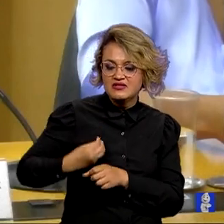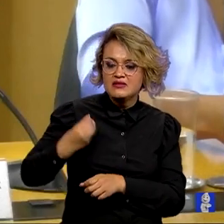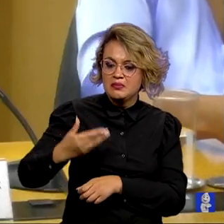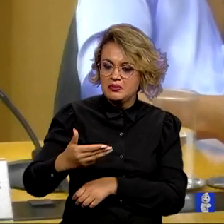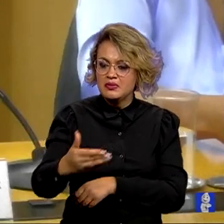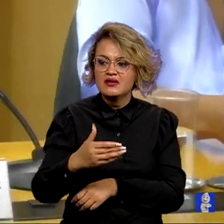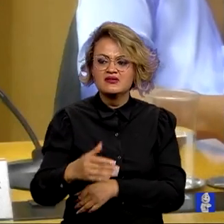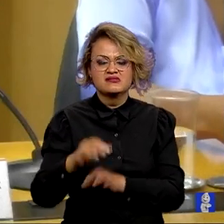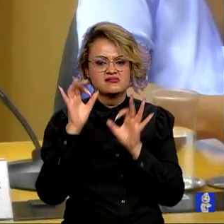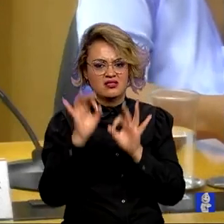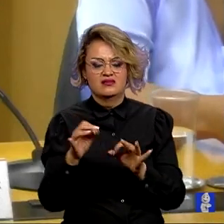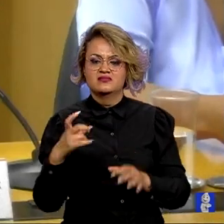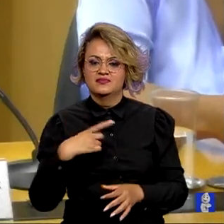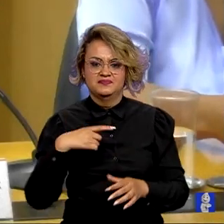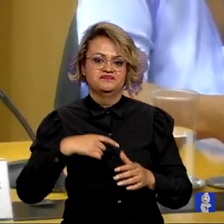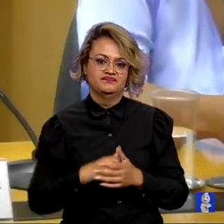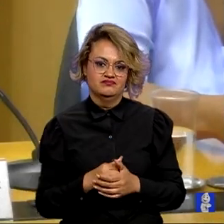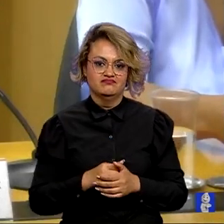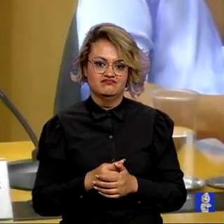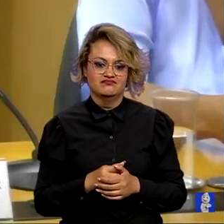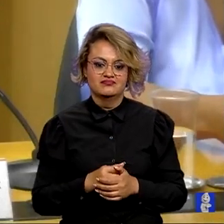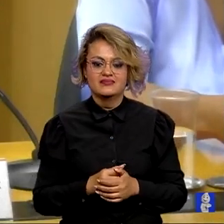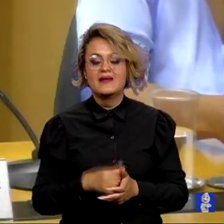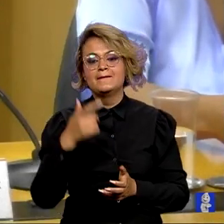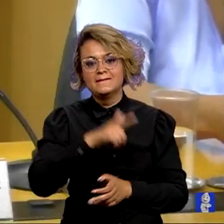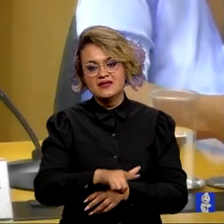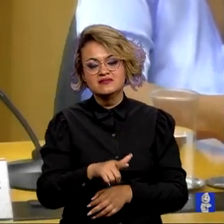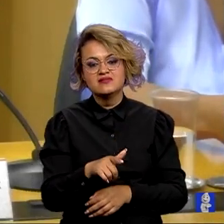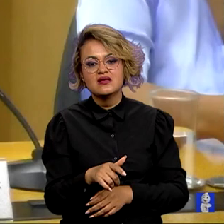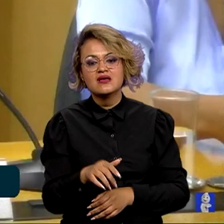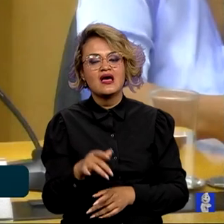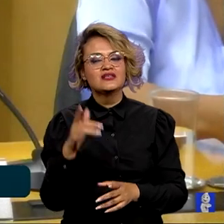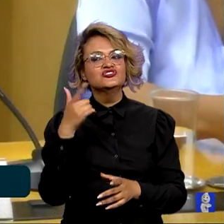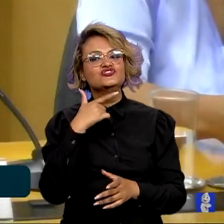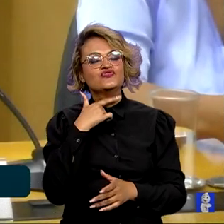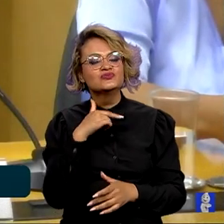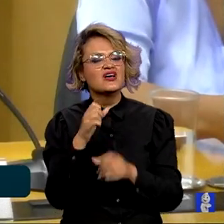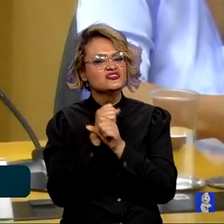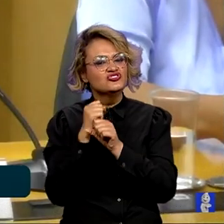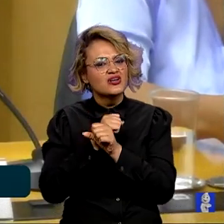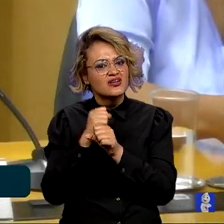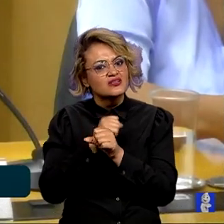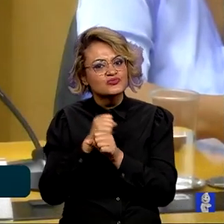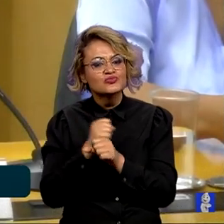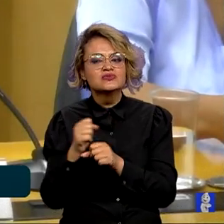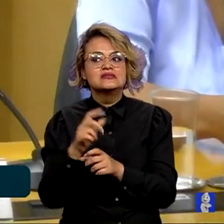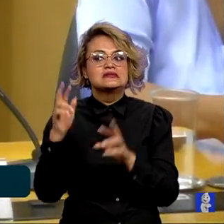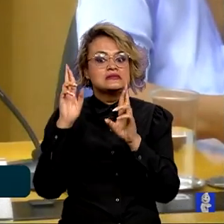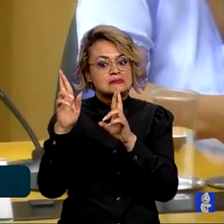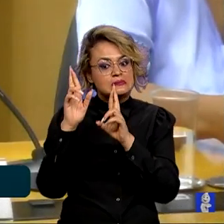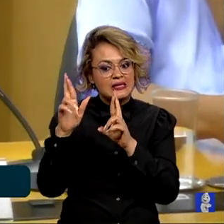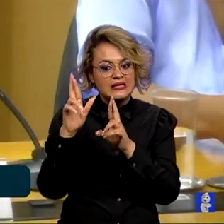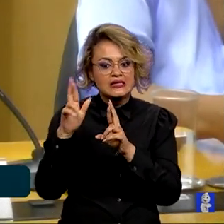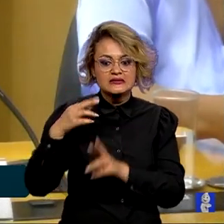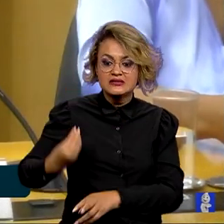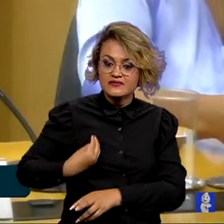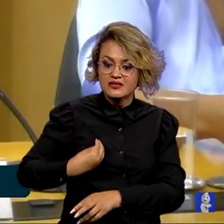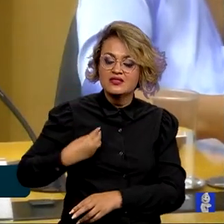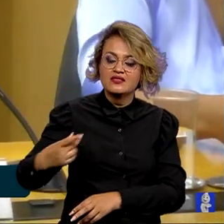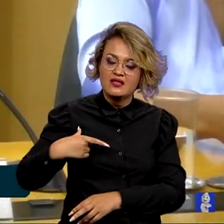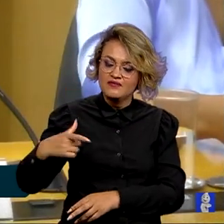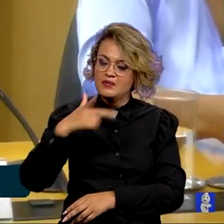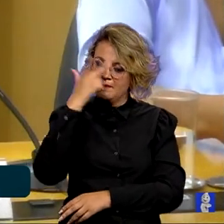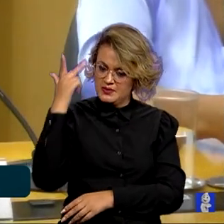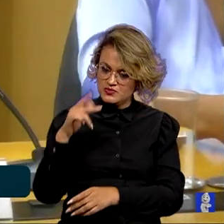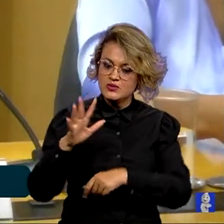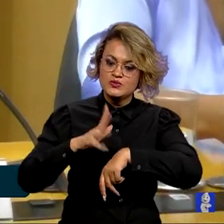forma inquestionável. Ao mesmo tempo em que sonhávamos há anos com esta esperança de vida para